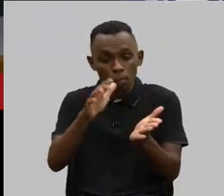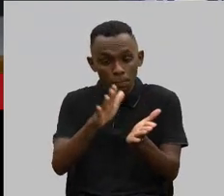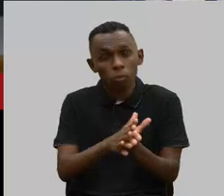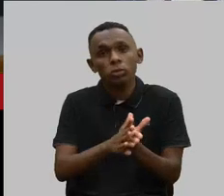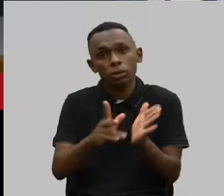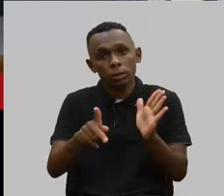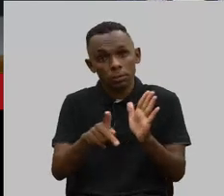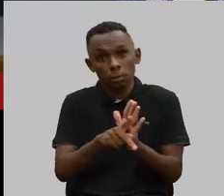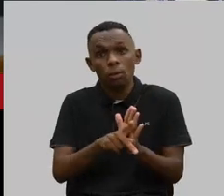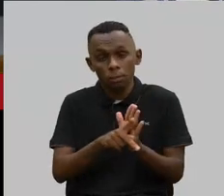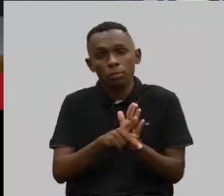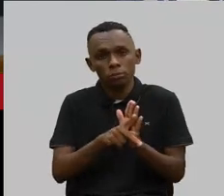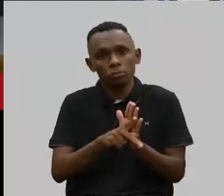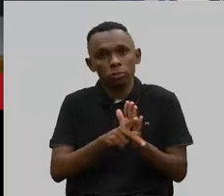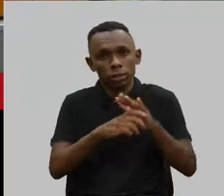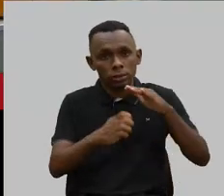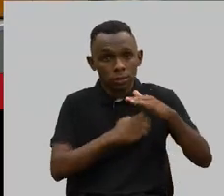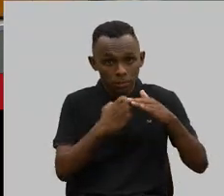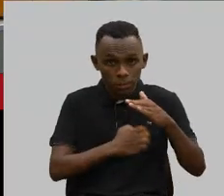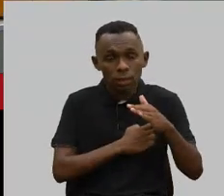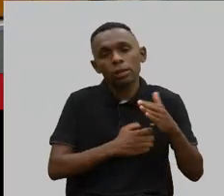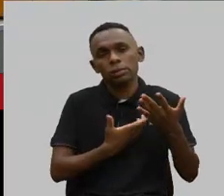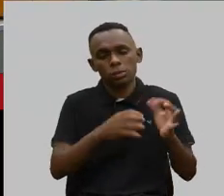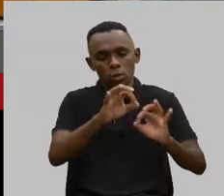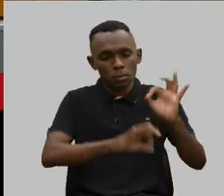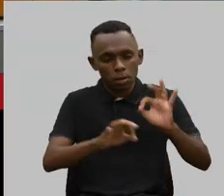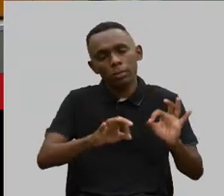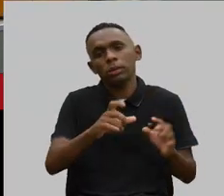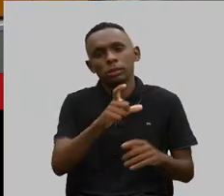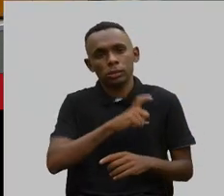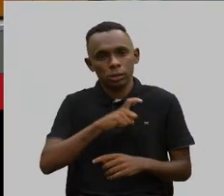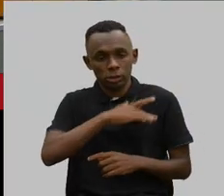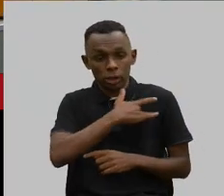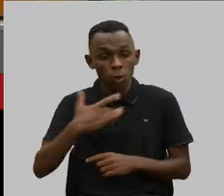80 mil reais, que a gente tem verificado.